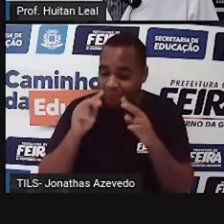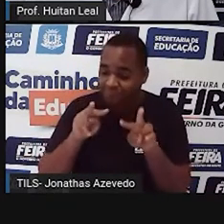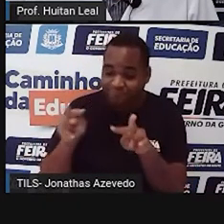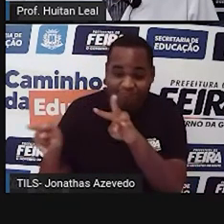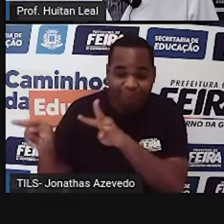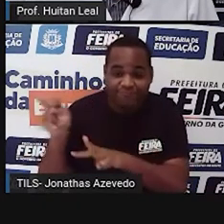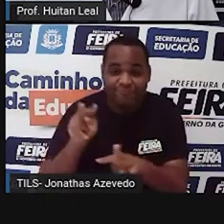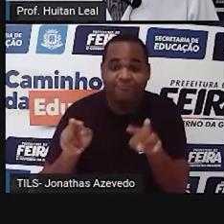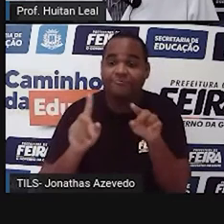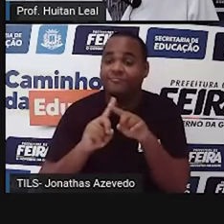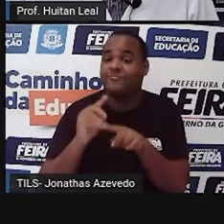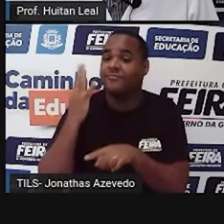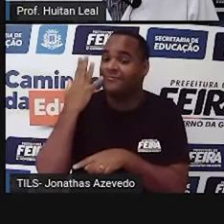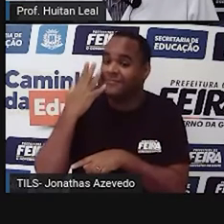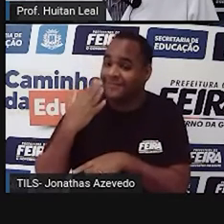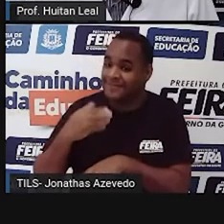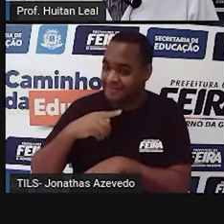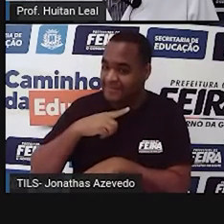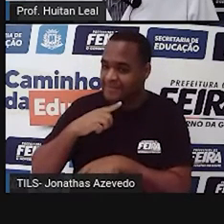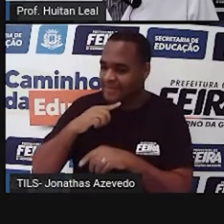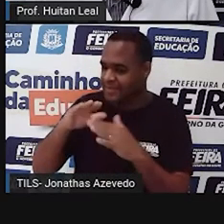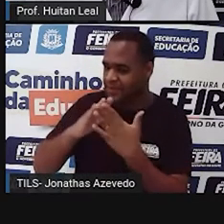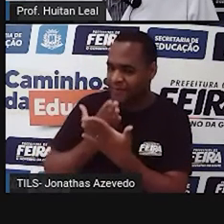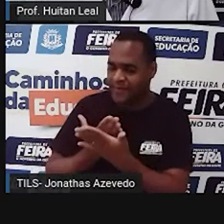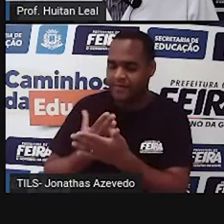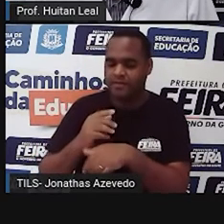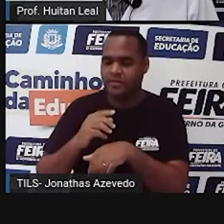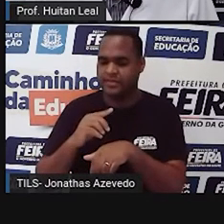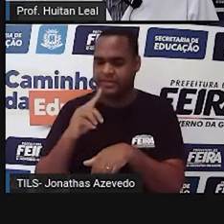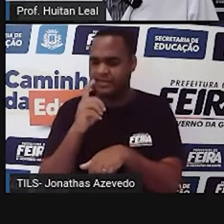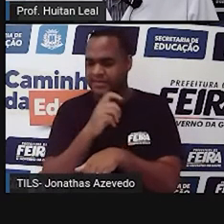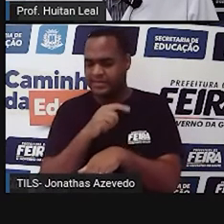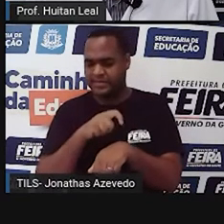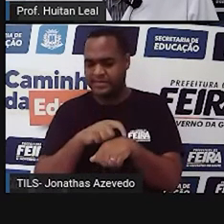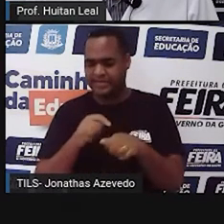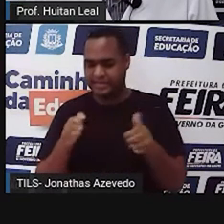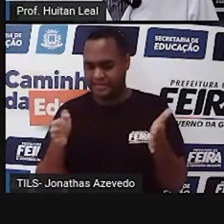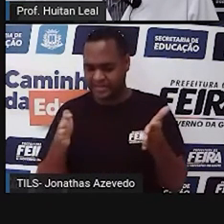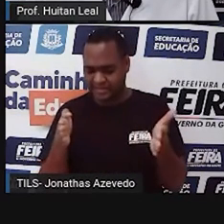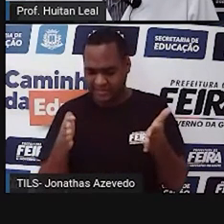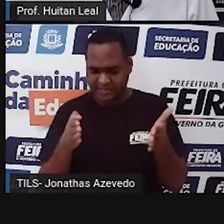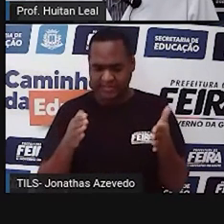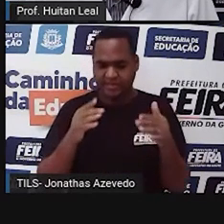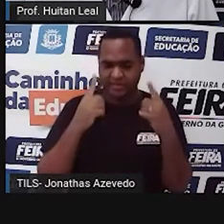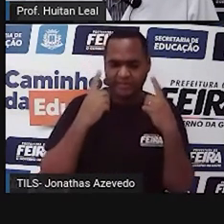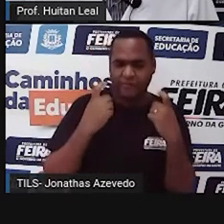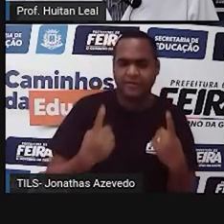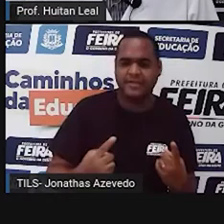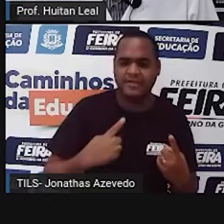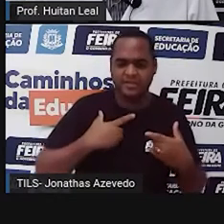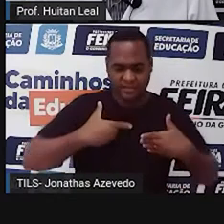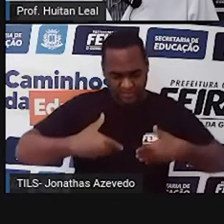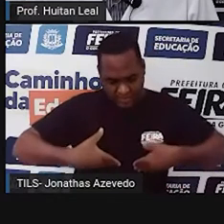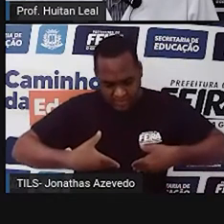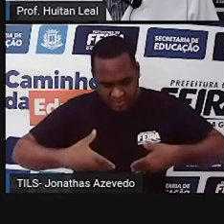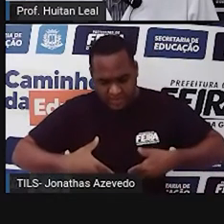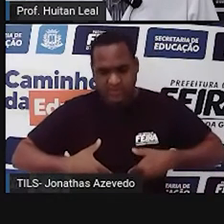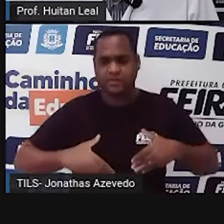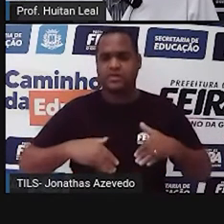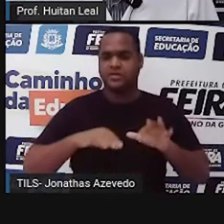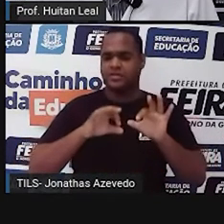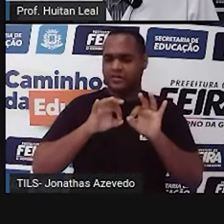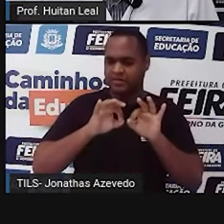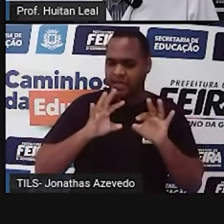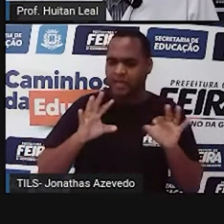as crianças, que têm na escola um intervalo entre a violência e a fome, descobriram-se livres de todos os